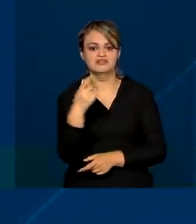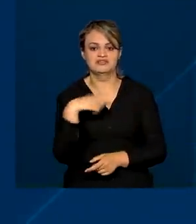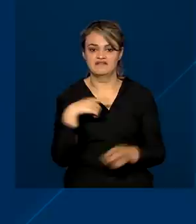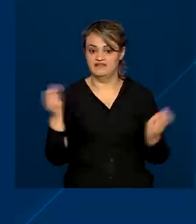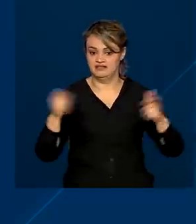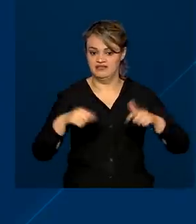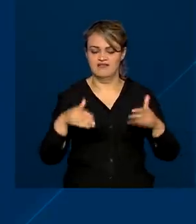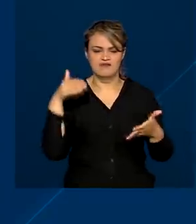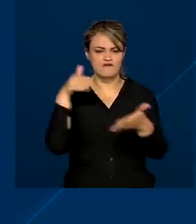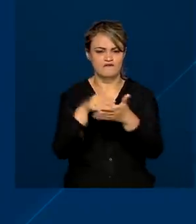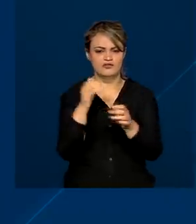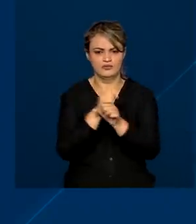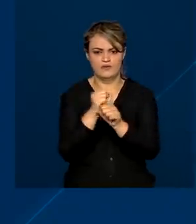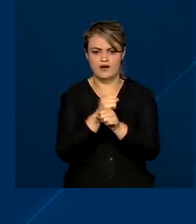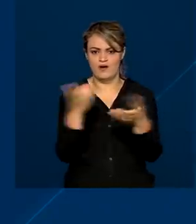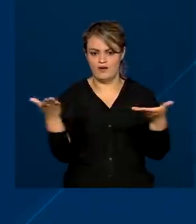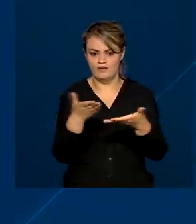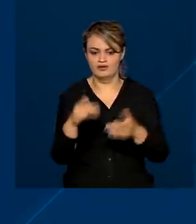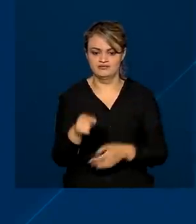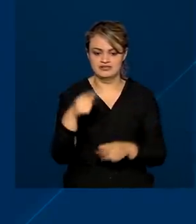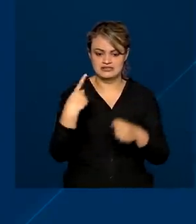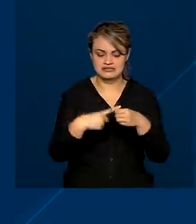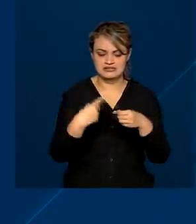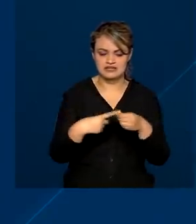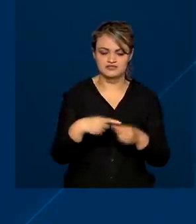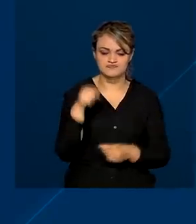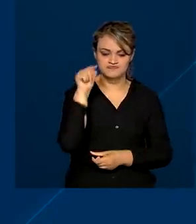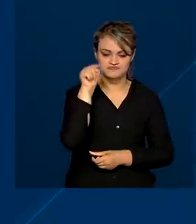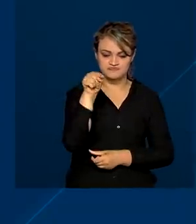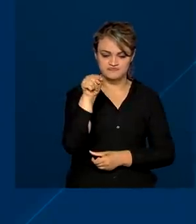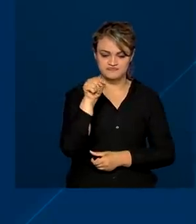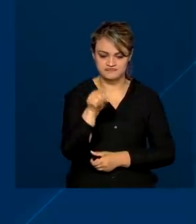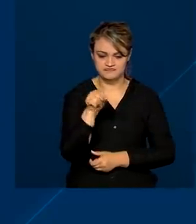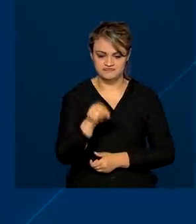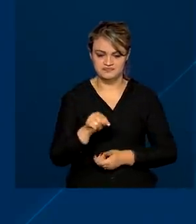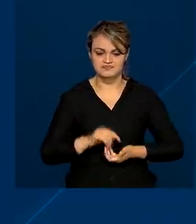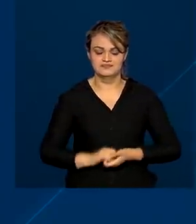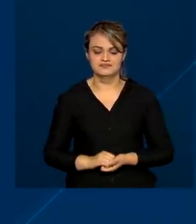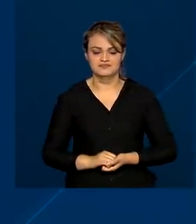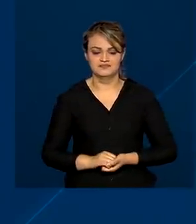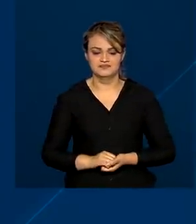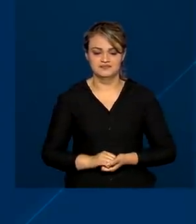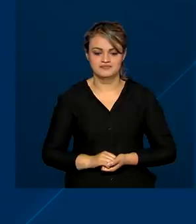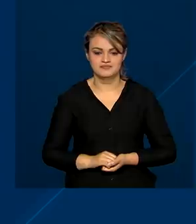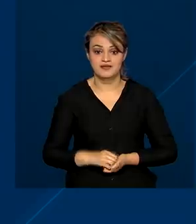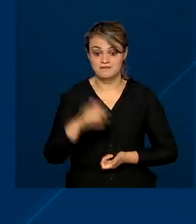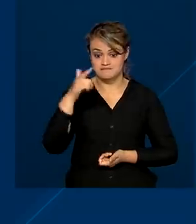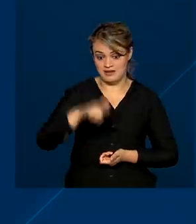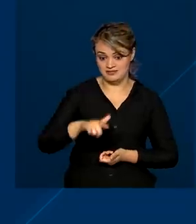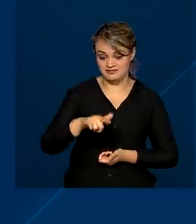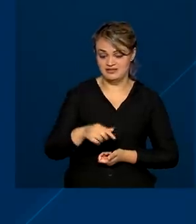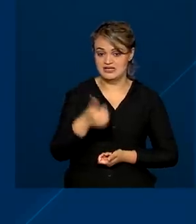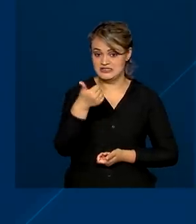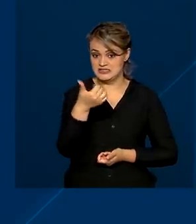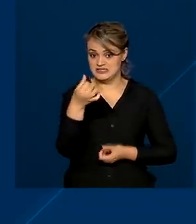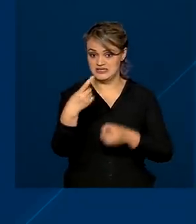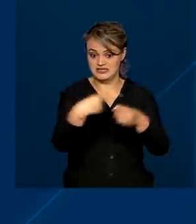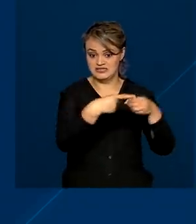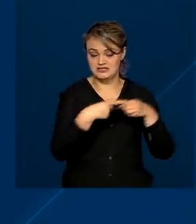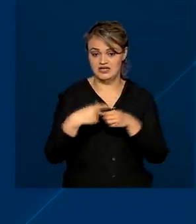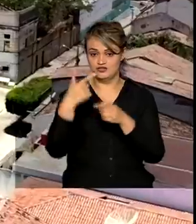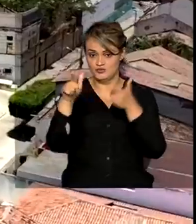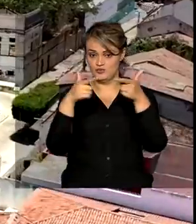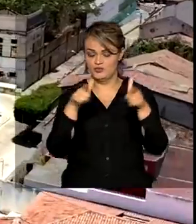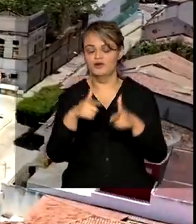final de 2021. Caruaru, Campina Grande, Paulo Afonso e Quixadá. E mais 16 cidades